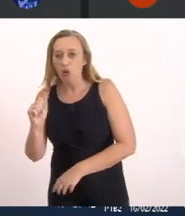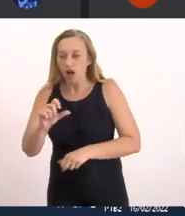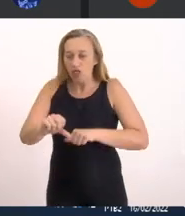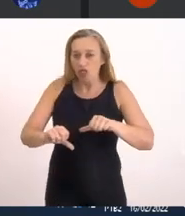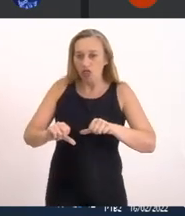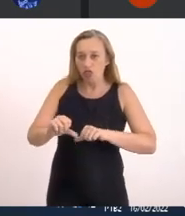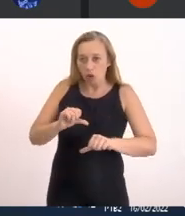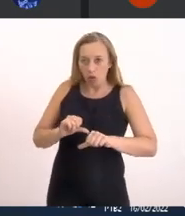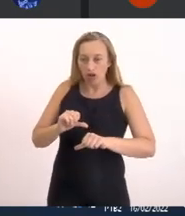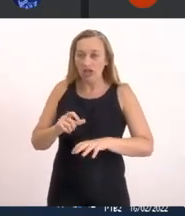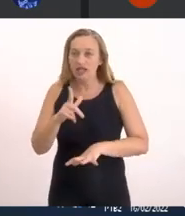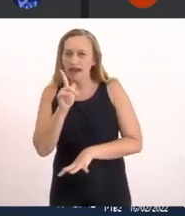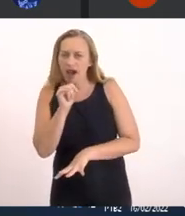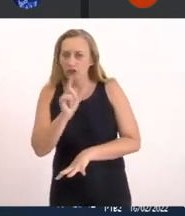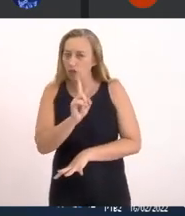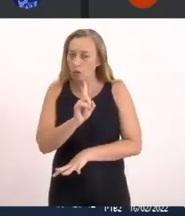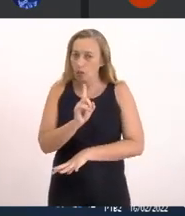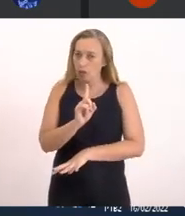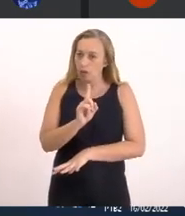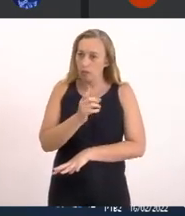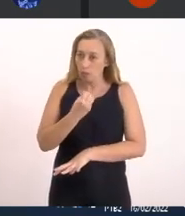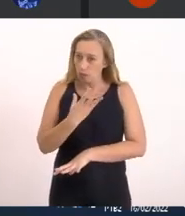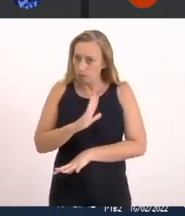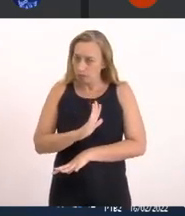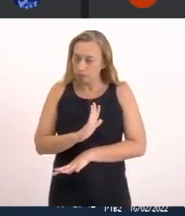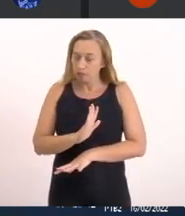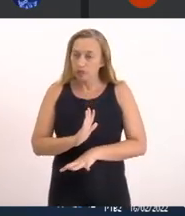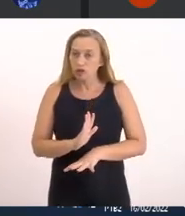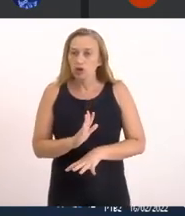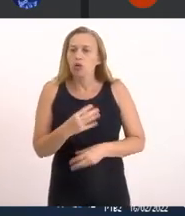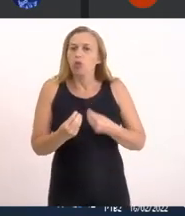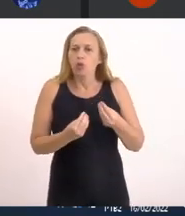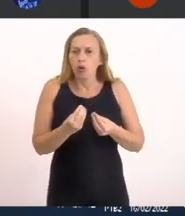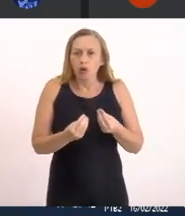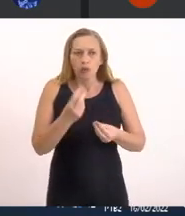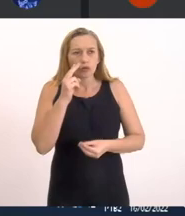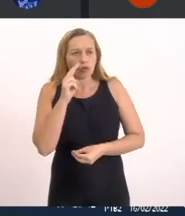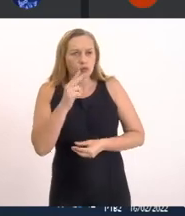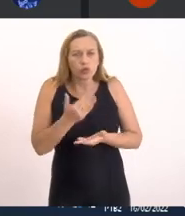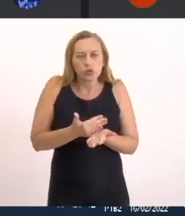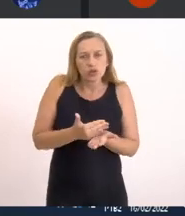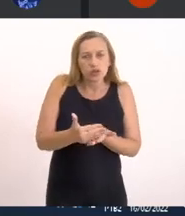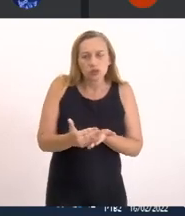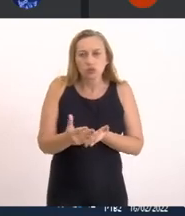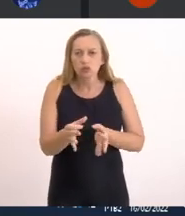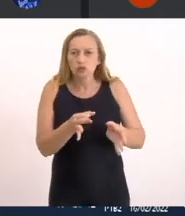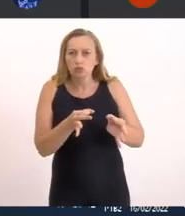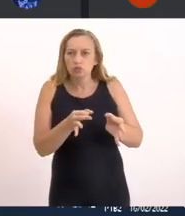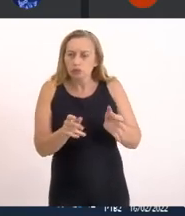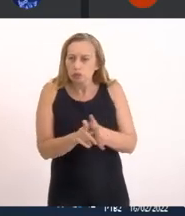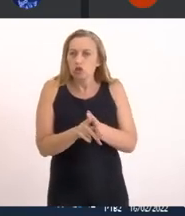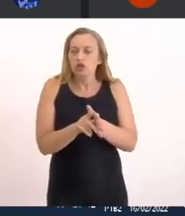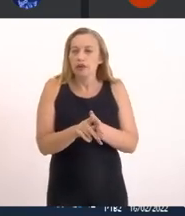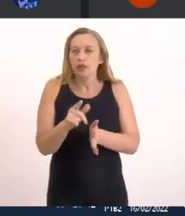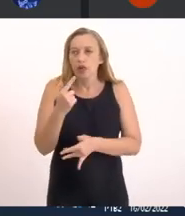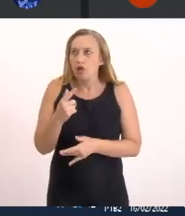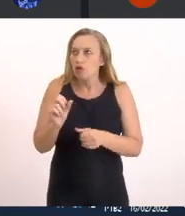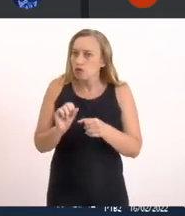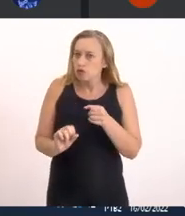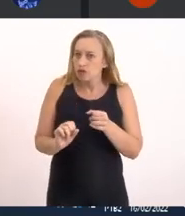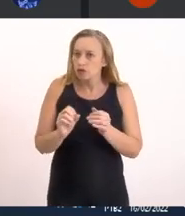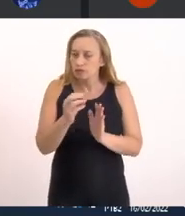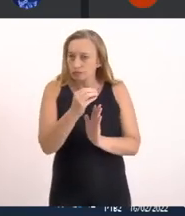Já não é Mais suficiente Como previsto No início Do projeto Eu fiz Um